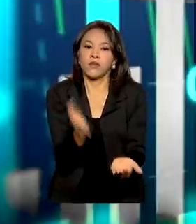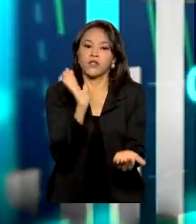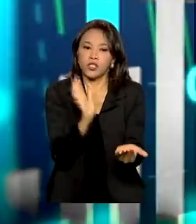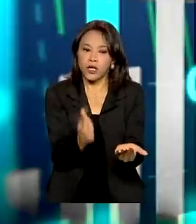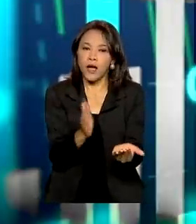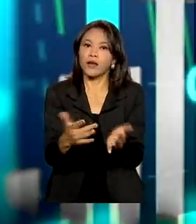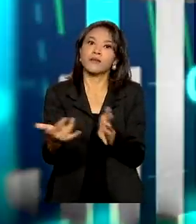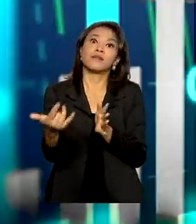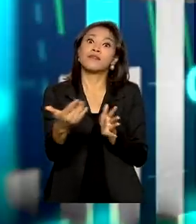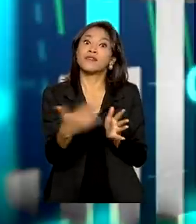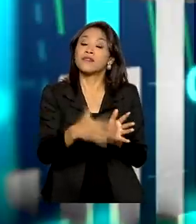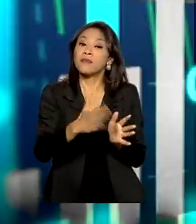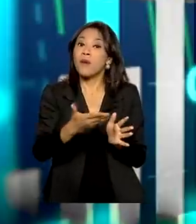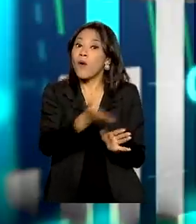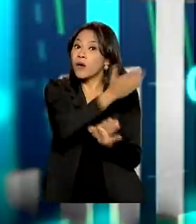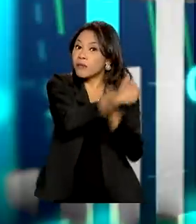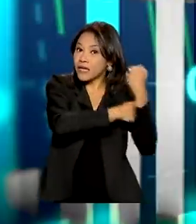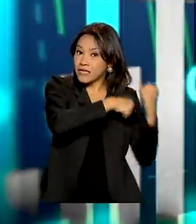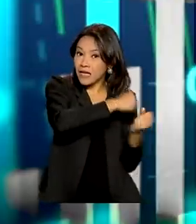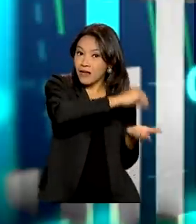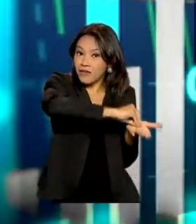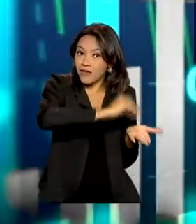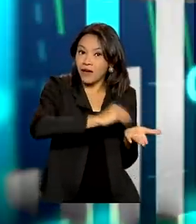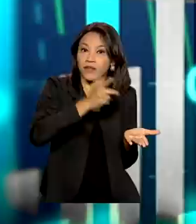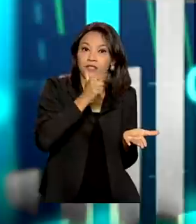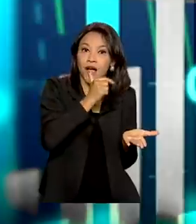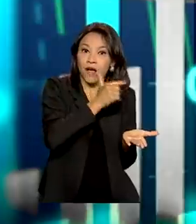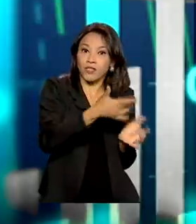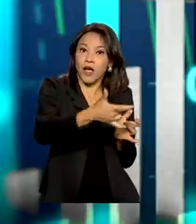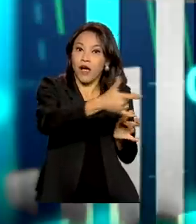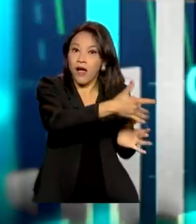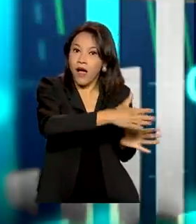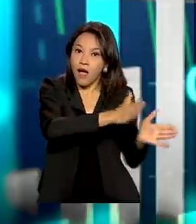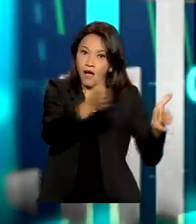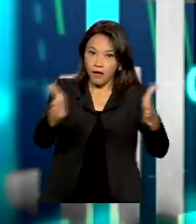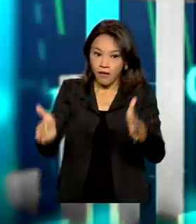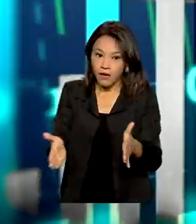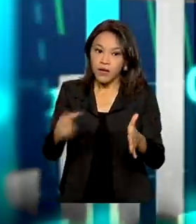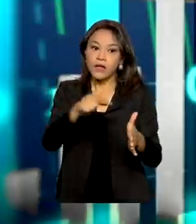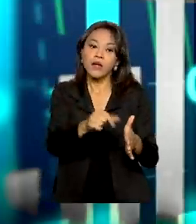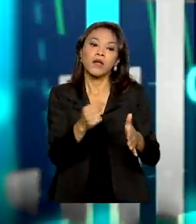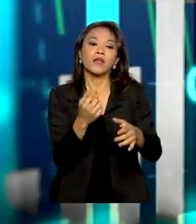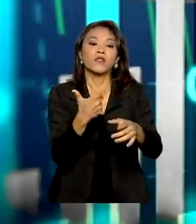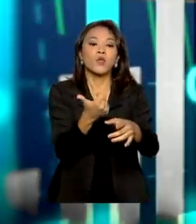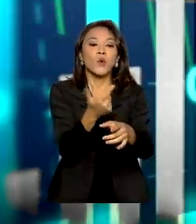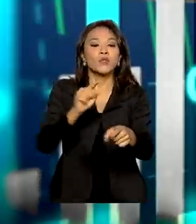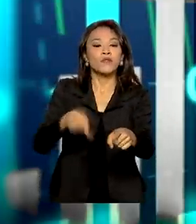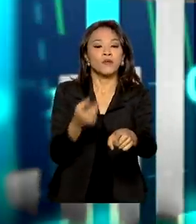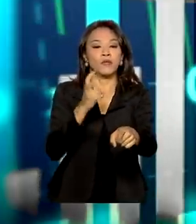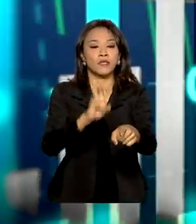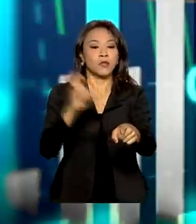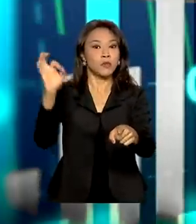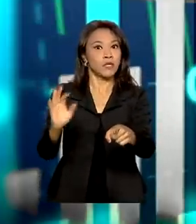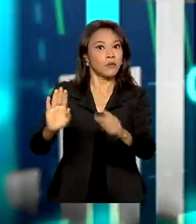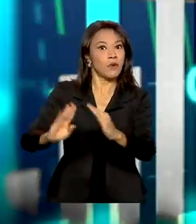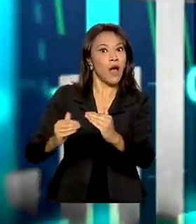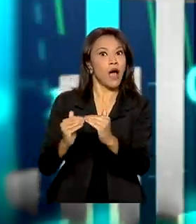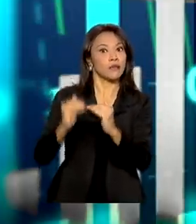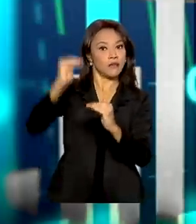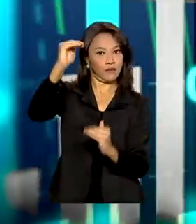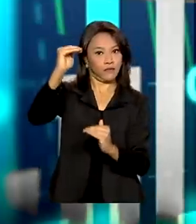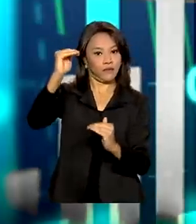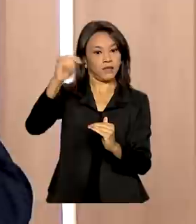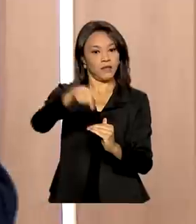crise hídrica que nós tivemos no ano passado, com resultado estimado em cerca de 12,5% superior. Ou seja,